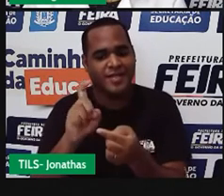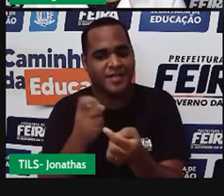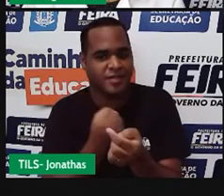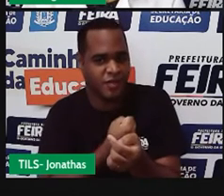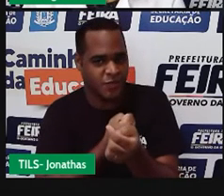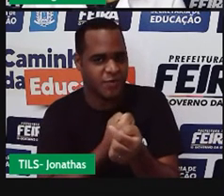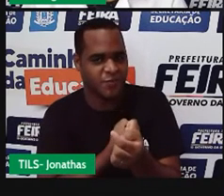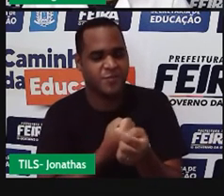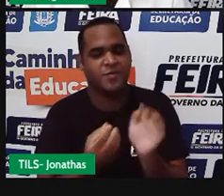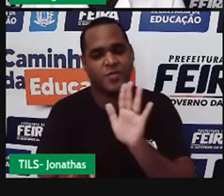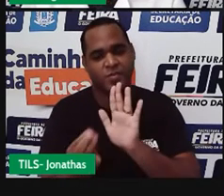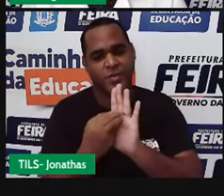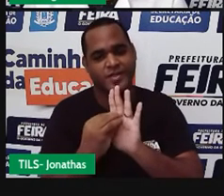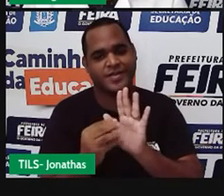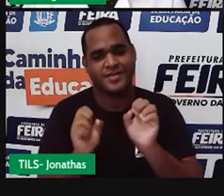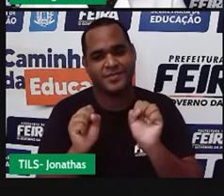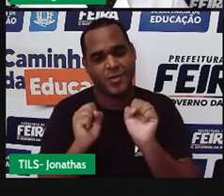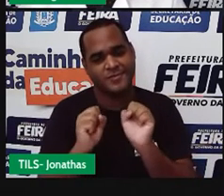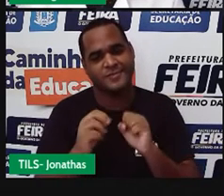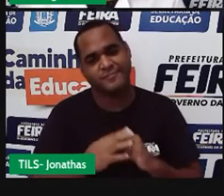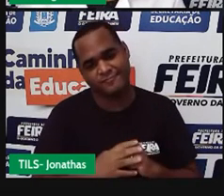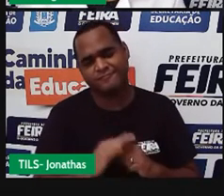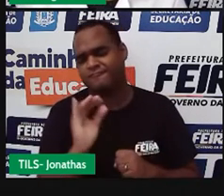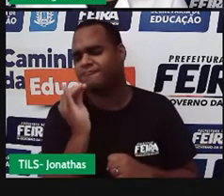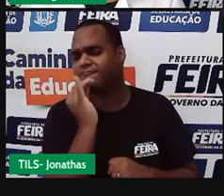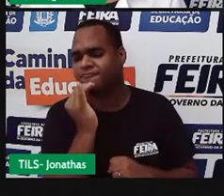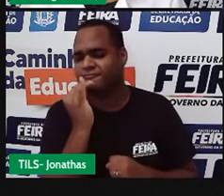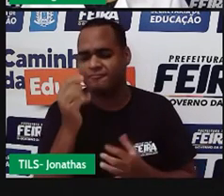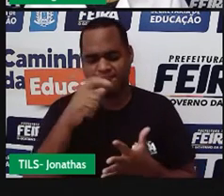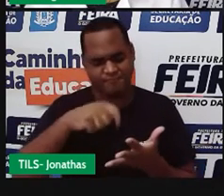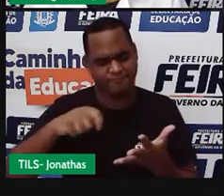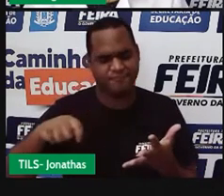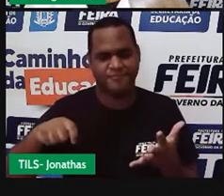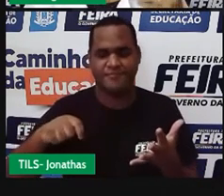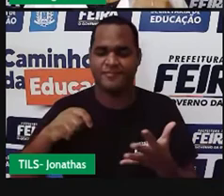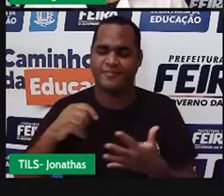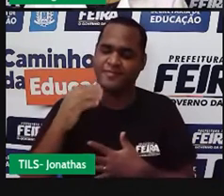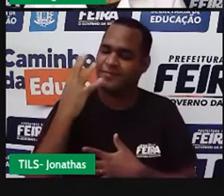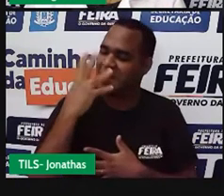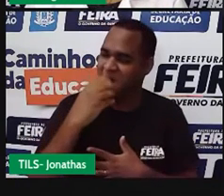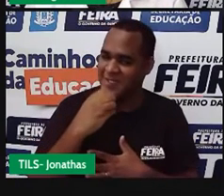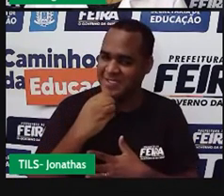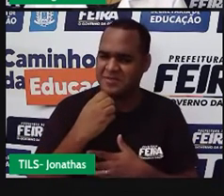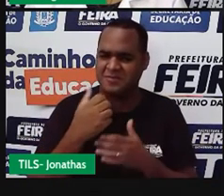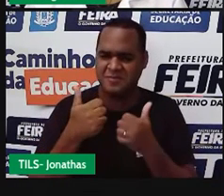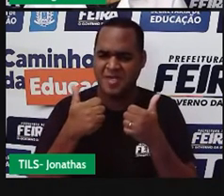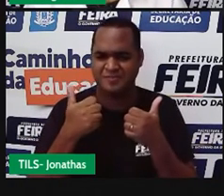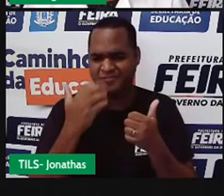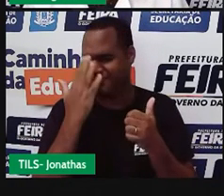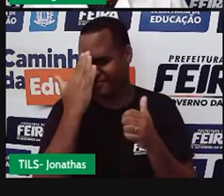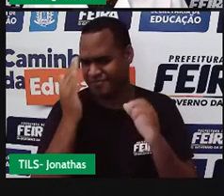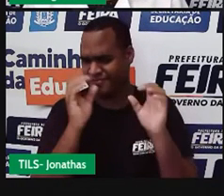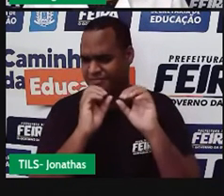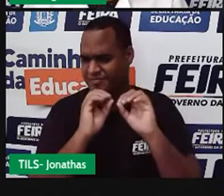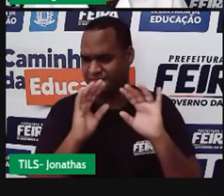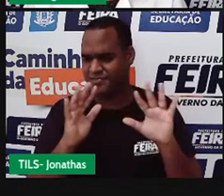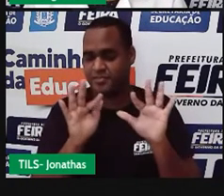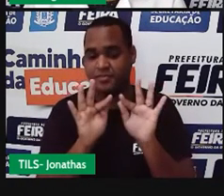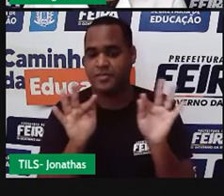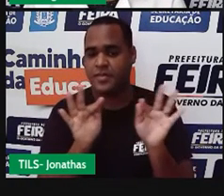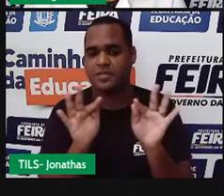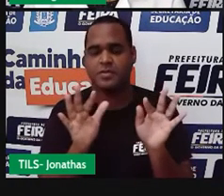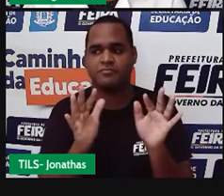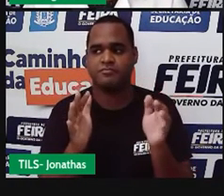numérica. Mas tá escrito de uma forma muito bonita vamos tentar deixar isso mais simples quando você